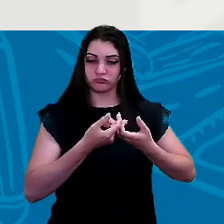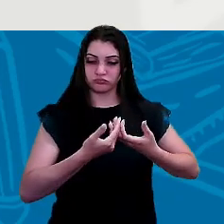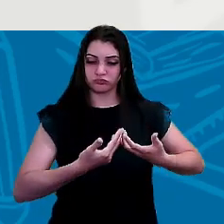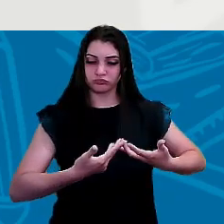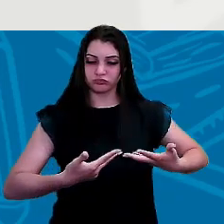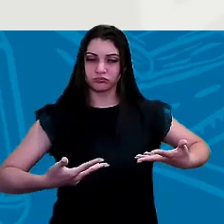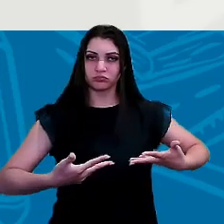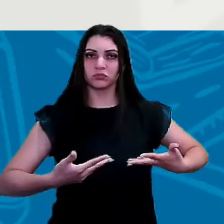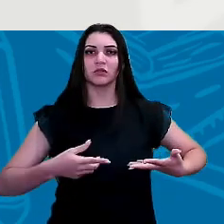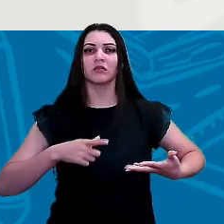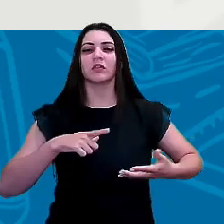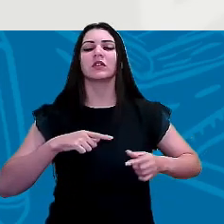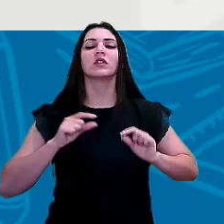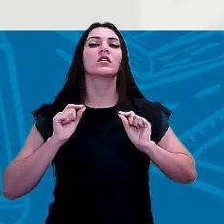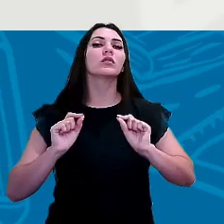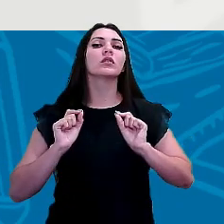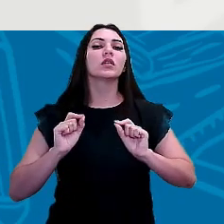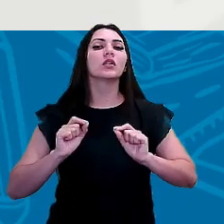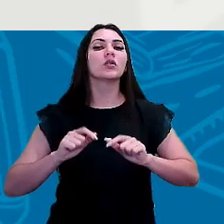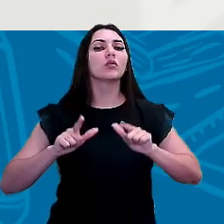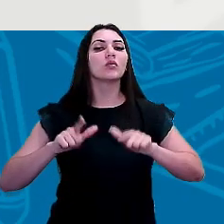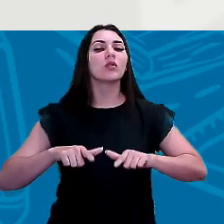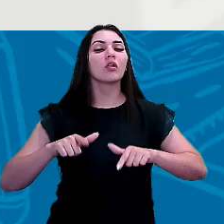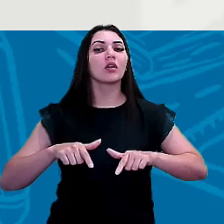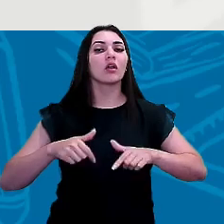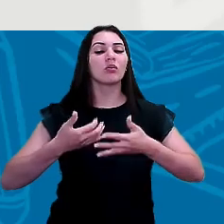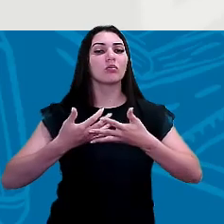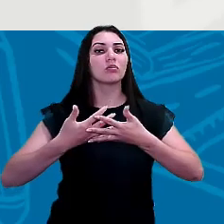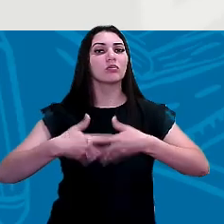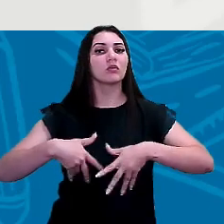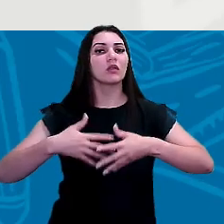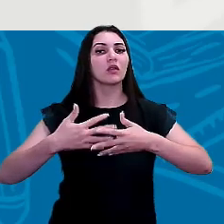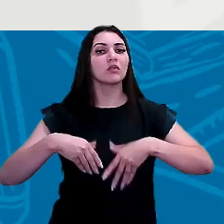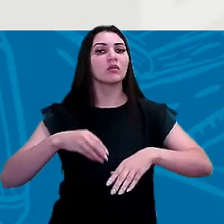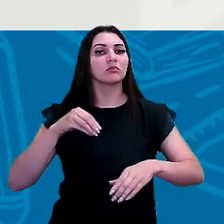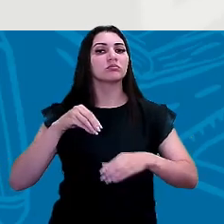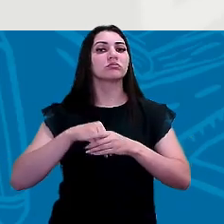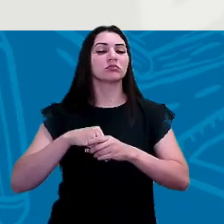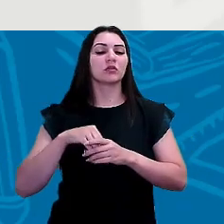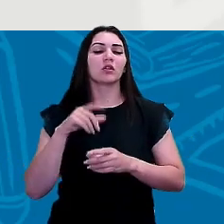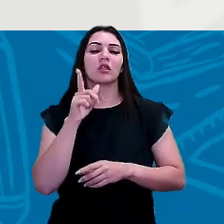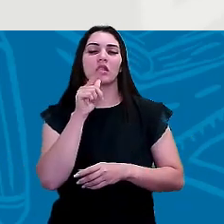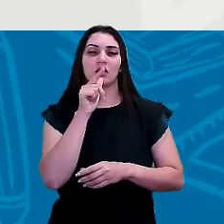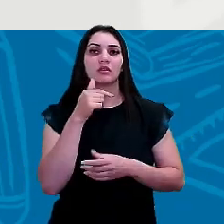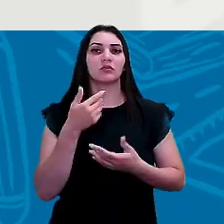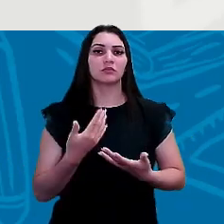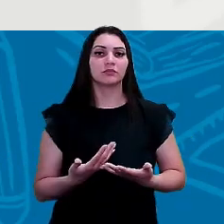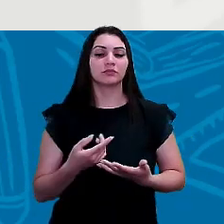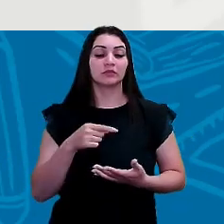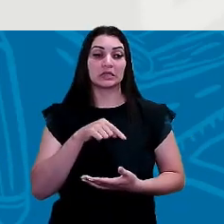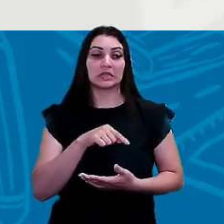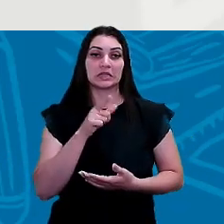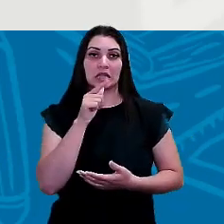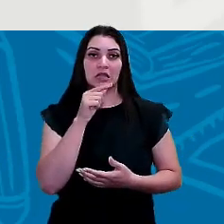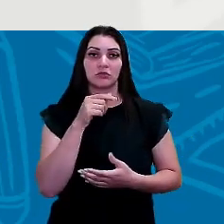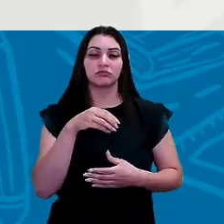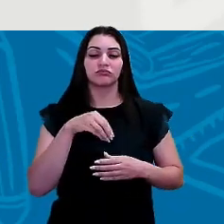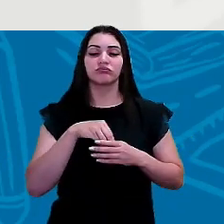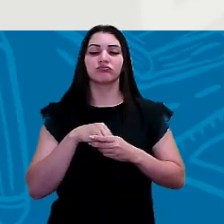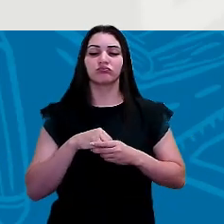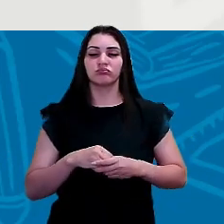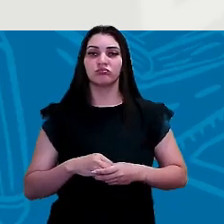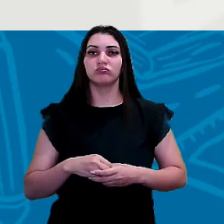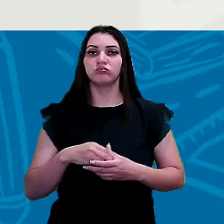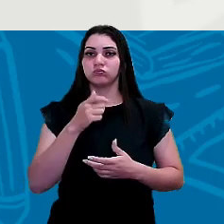haver um reservatório natural, né? Dessa água que vai ficar ali acumulada.